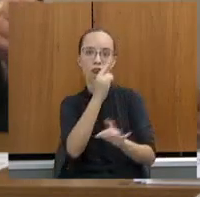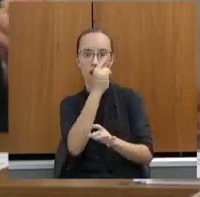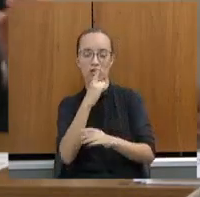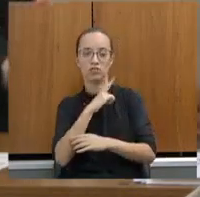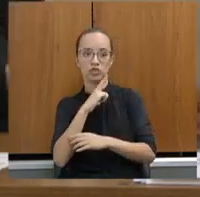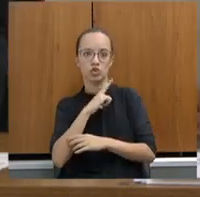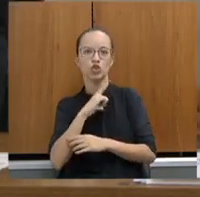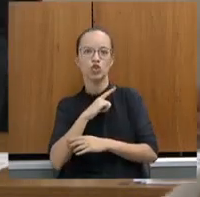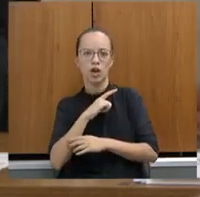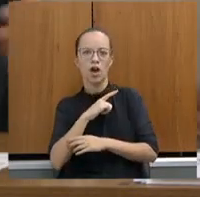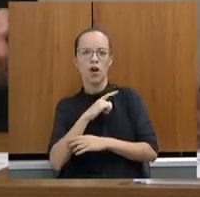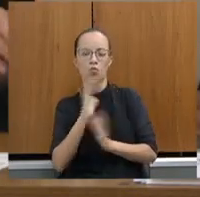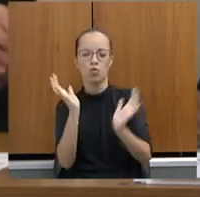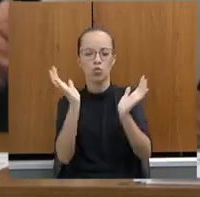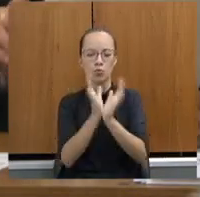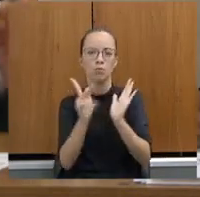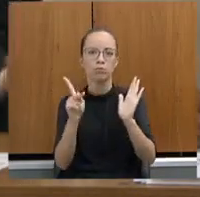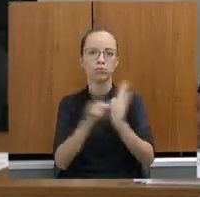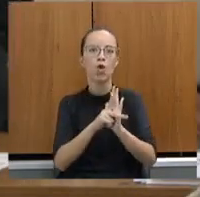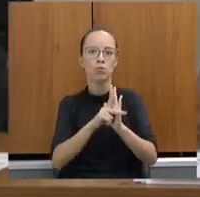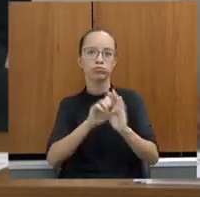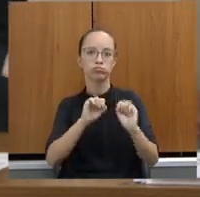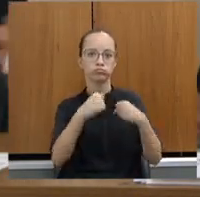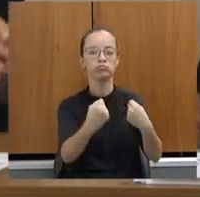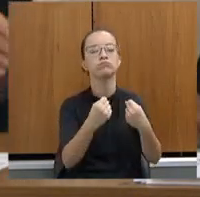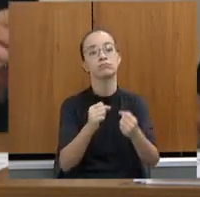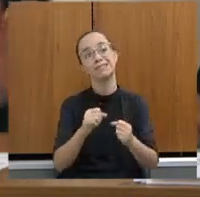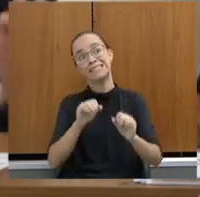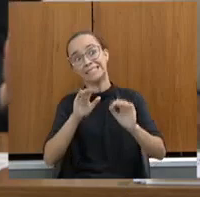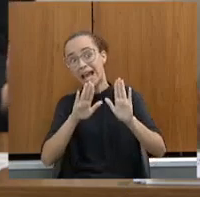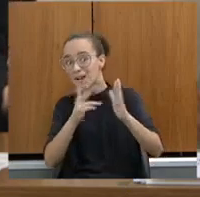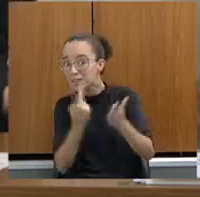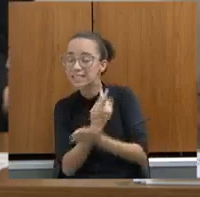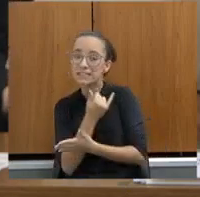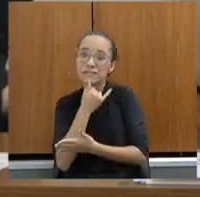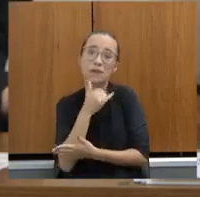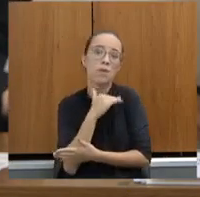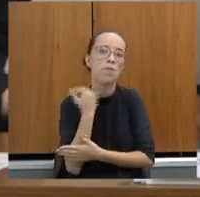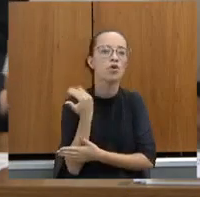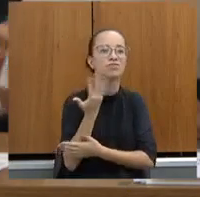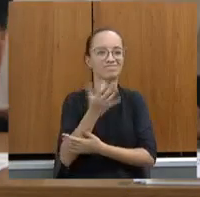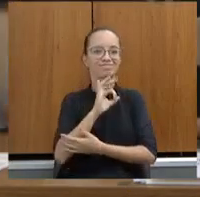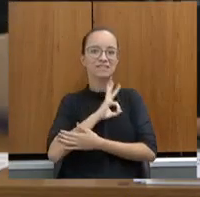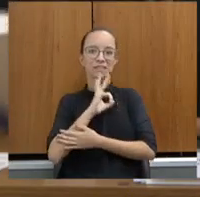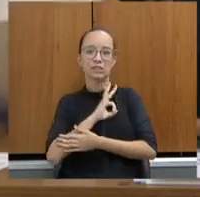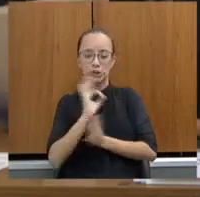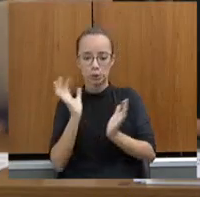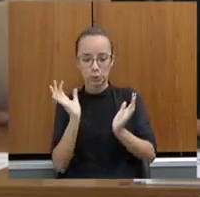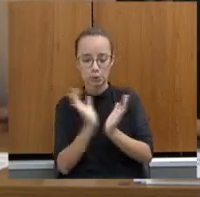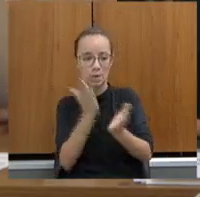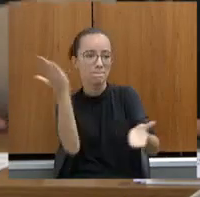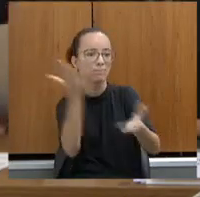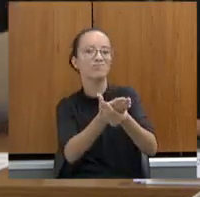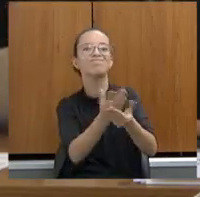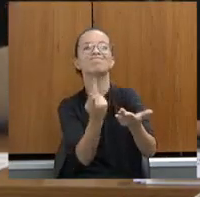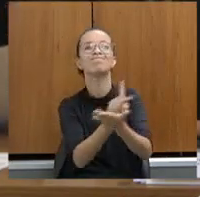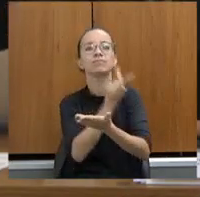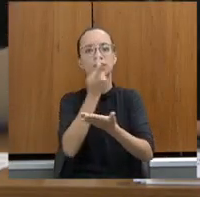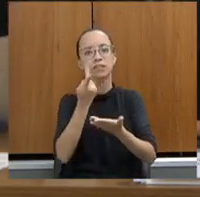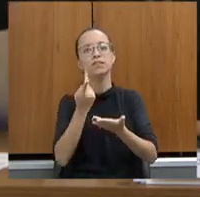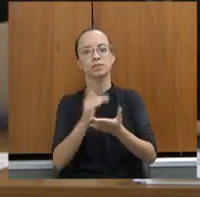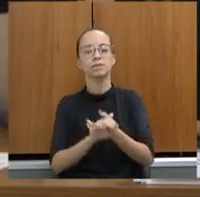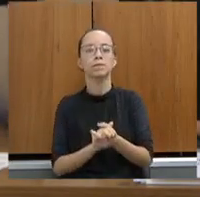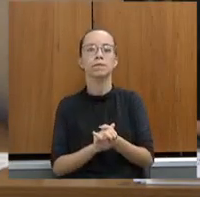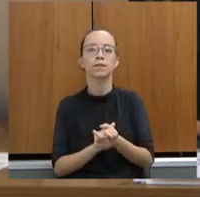combate. E, nesse combate, sempre acontece alguma morte. E os policiais eram processados, e, por mais incrível que isso pudesse parecer,